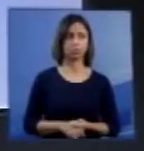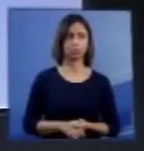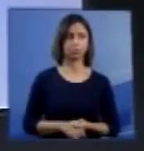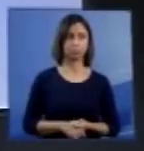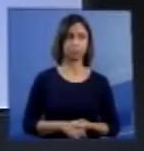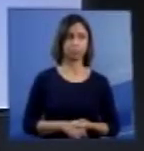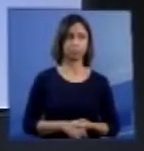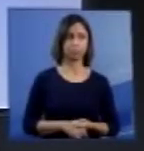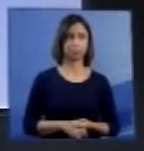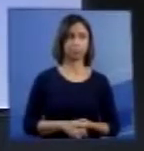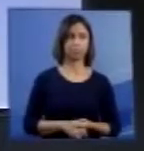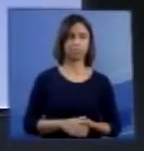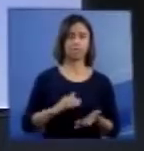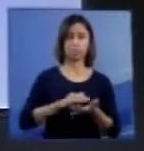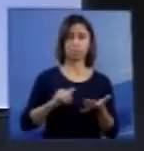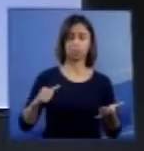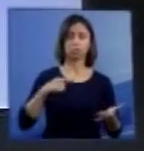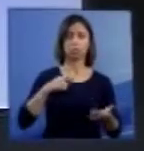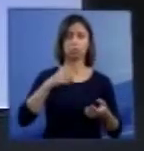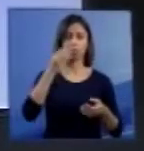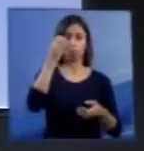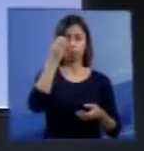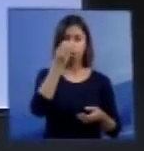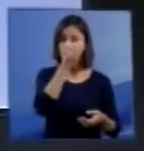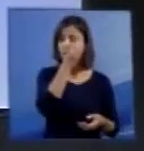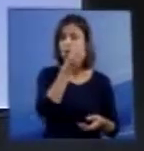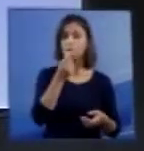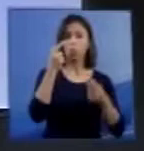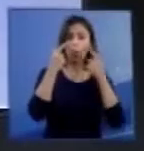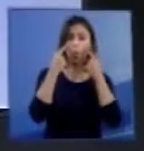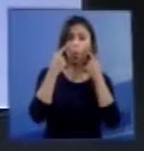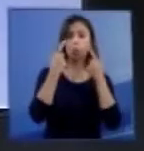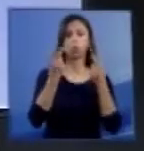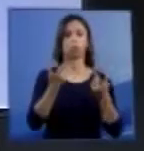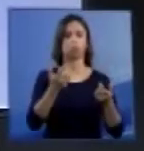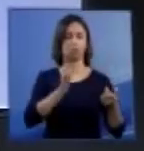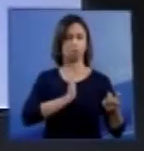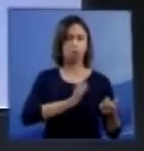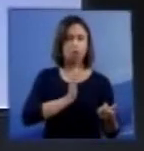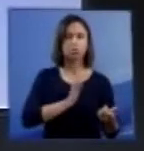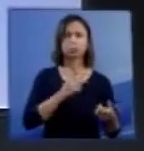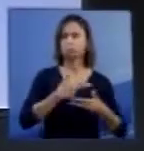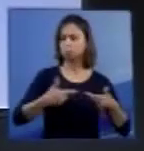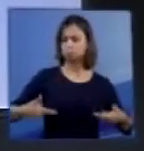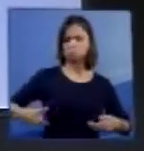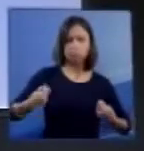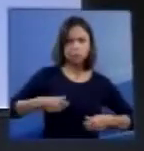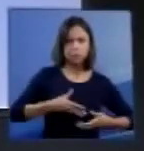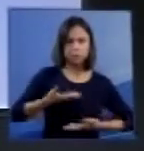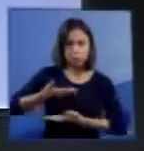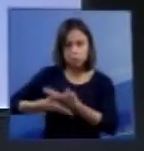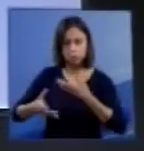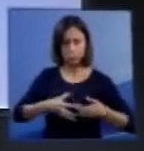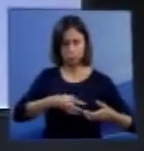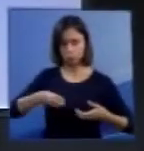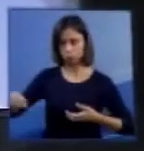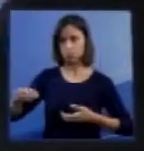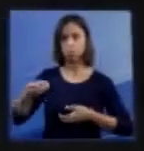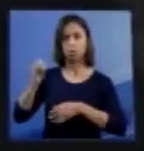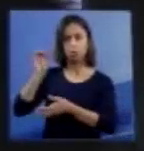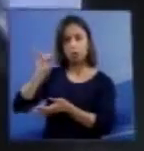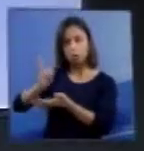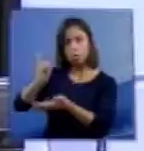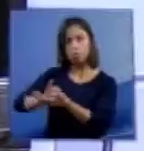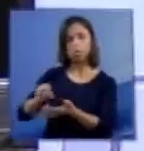A retirada de órgãos ou tecidos de neonato anencefálico para fim de transplante e tratamento deverá ser precedido de diagnóstico de